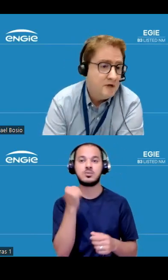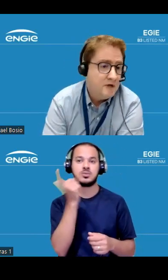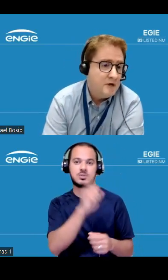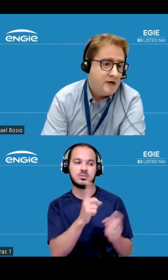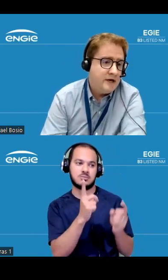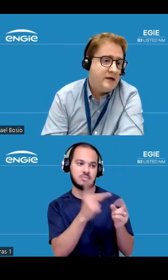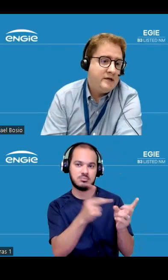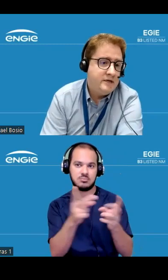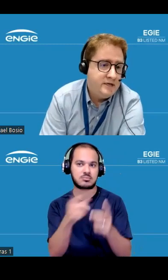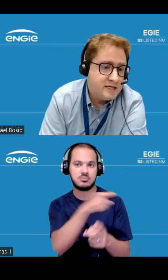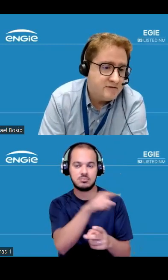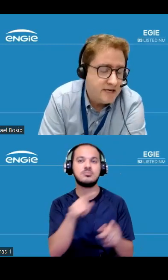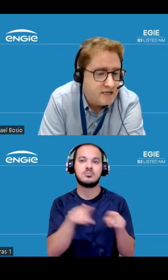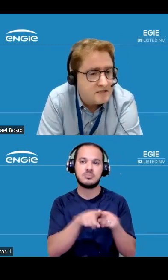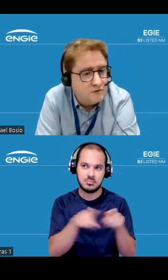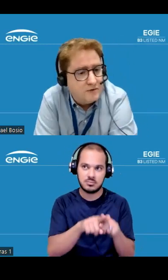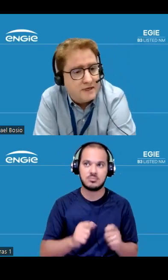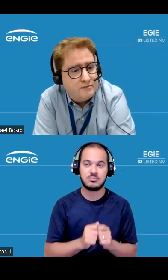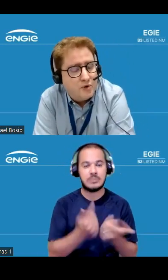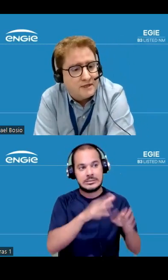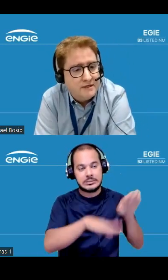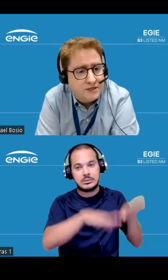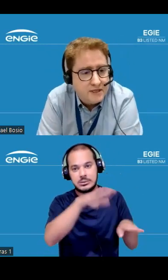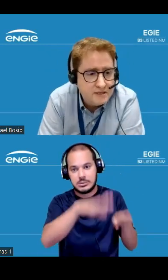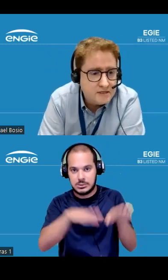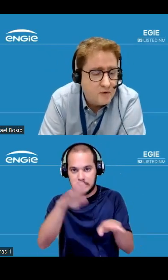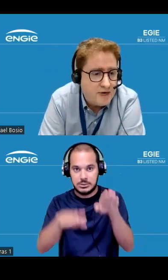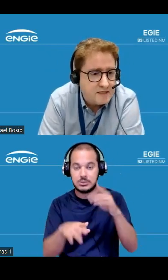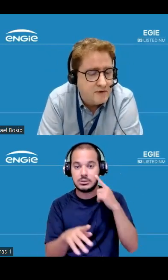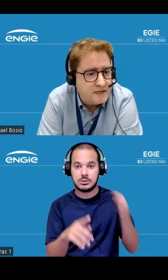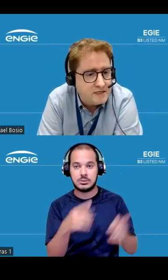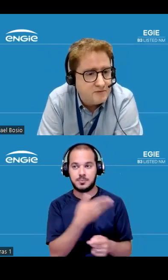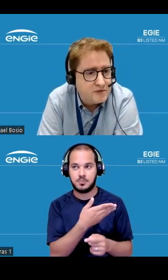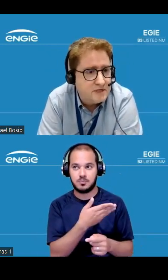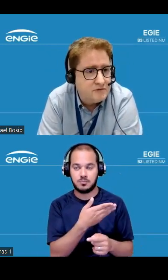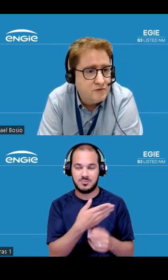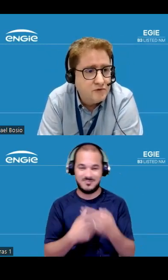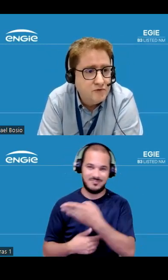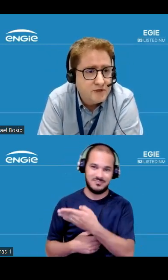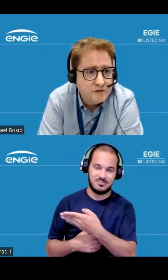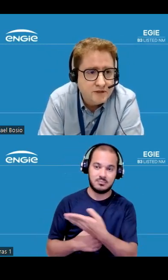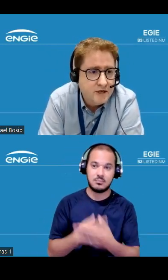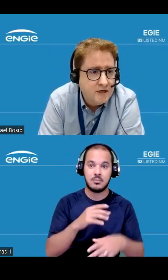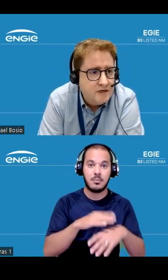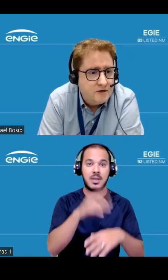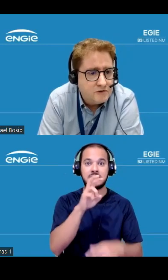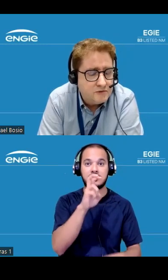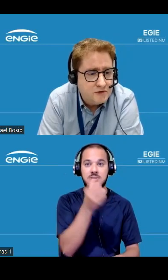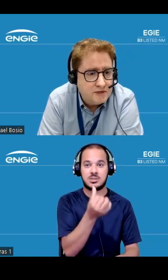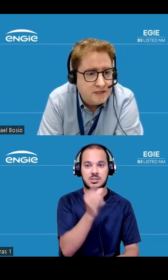isso e essa variação importante mais de 56% no número de